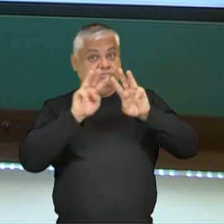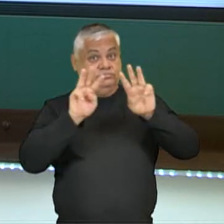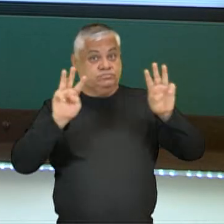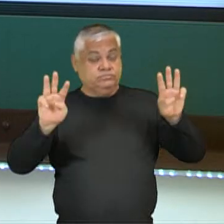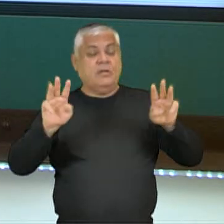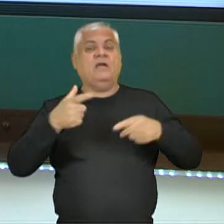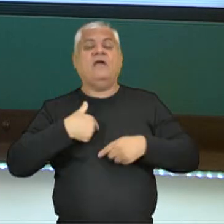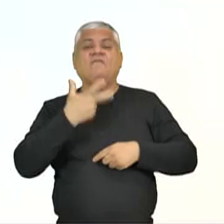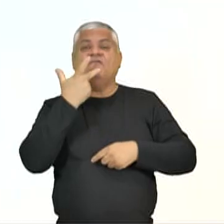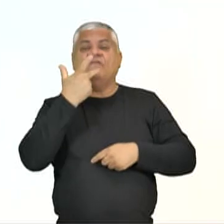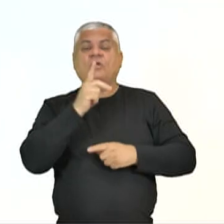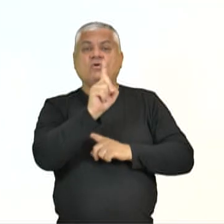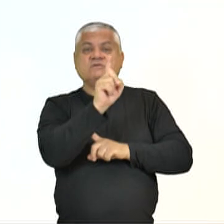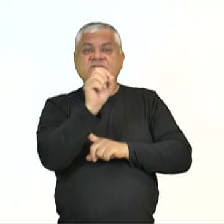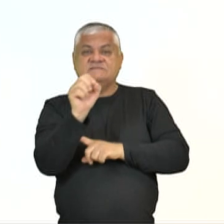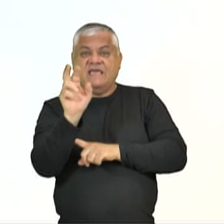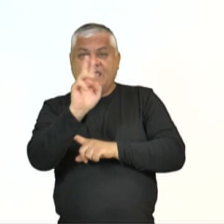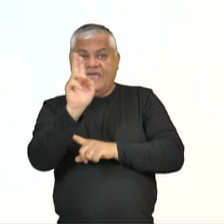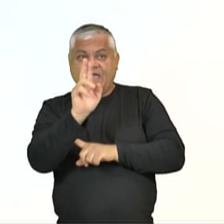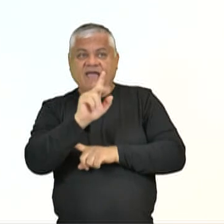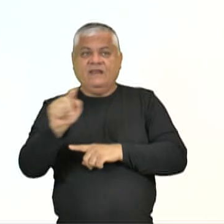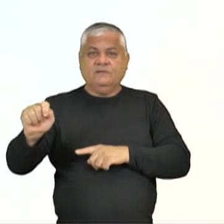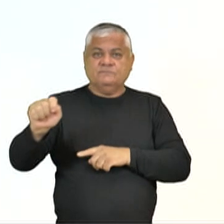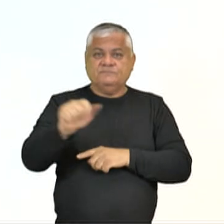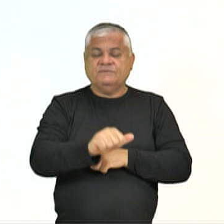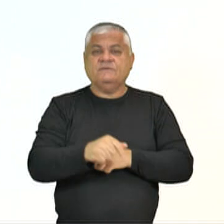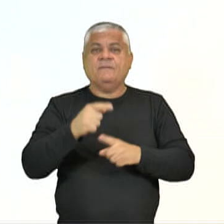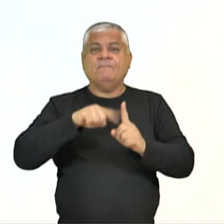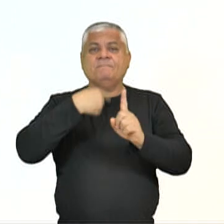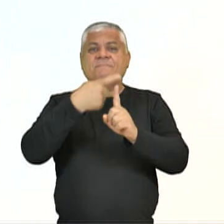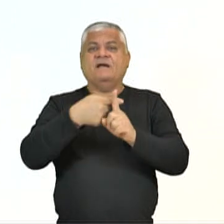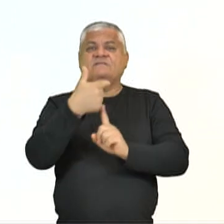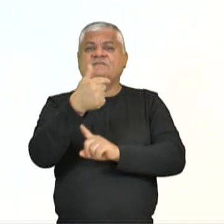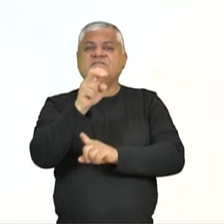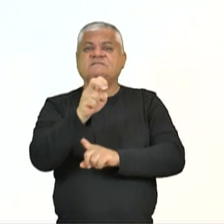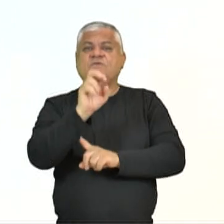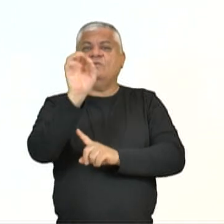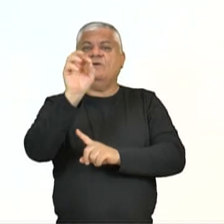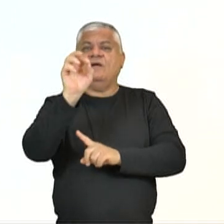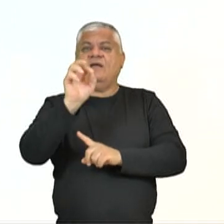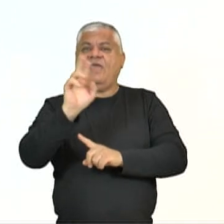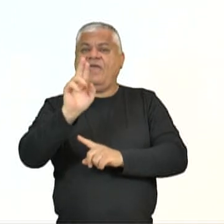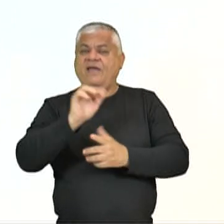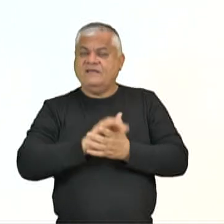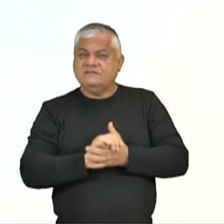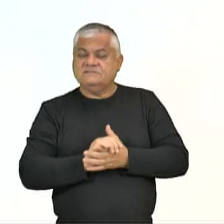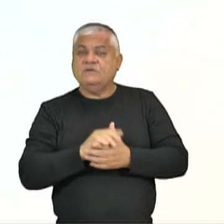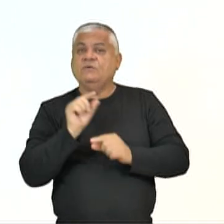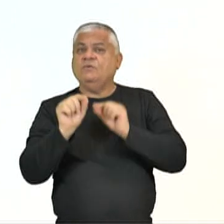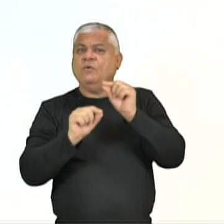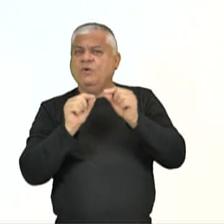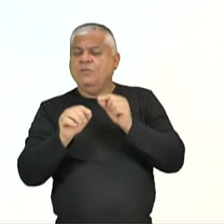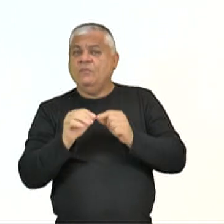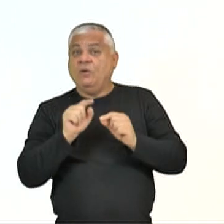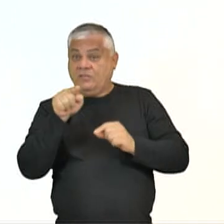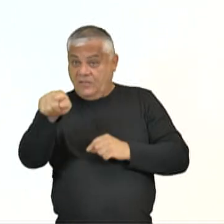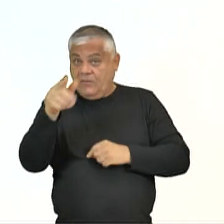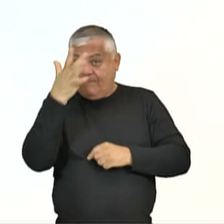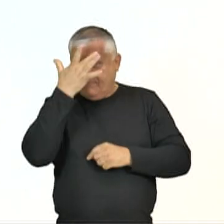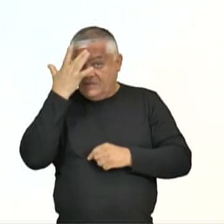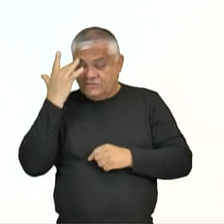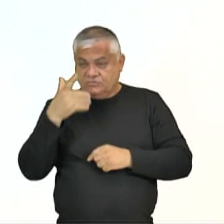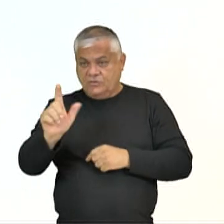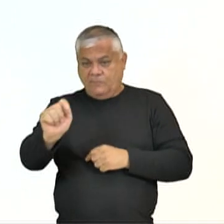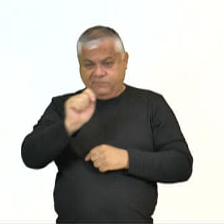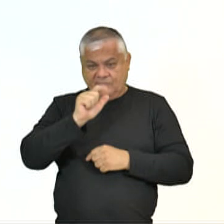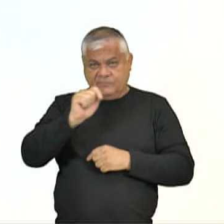né, por exemplo, 100 reais, o aposentado, ele vai passar a receber 25 reais a mais. Isso significa que o aposentado, vai